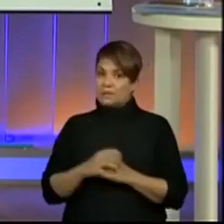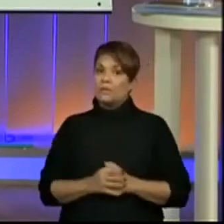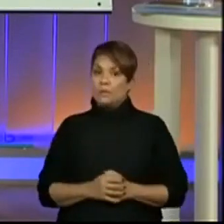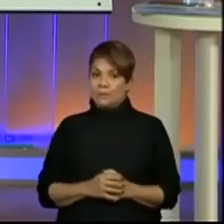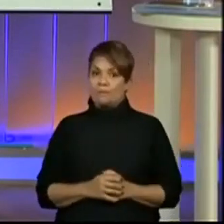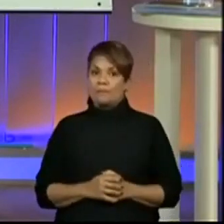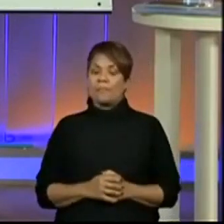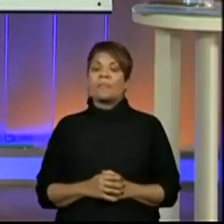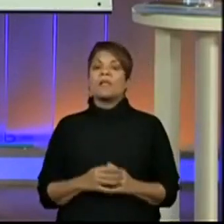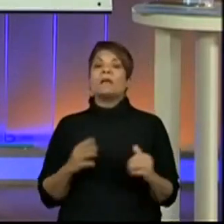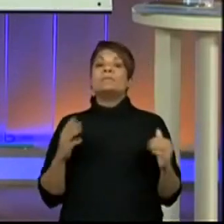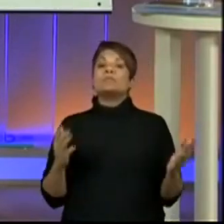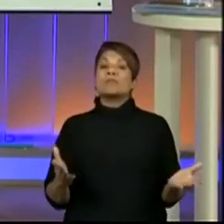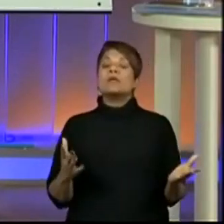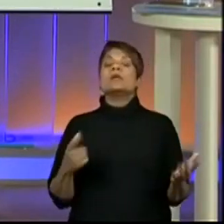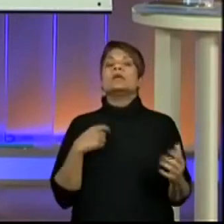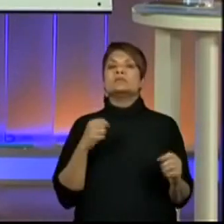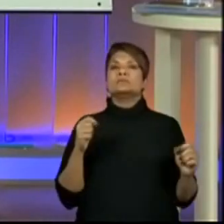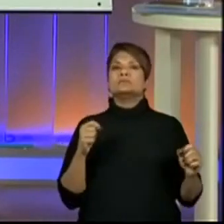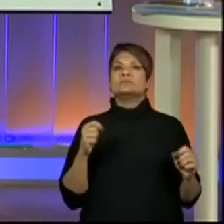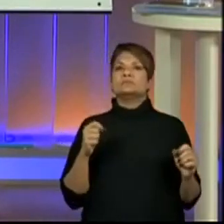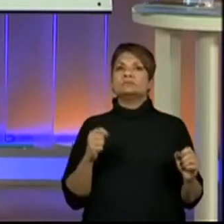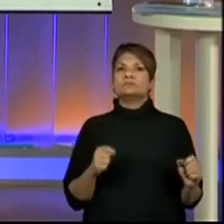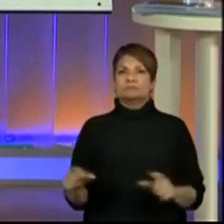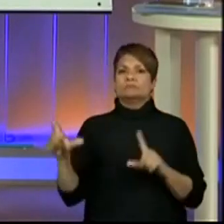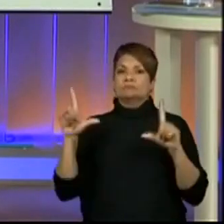ir para a tela do nosso texto.